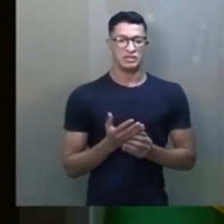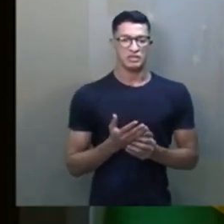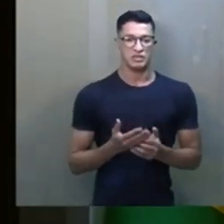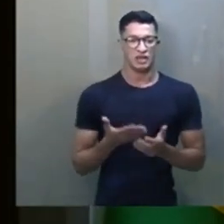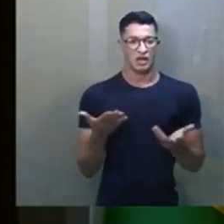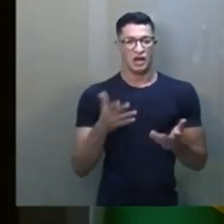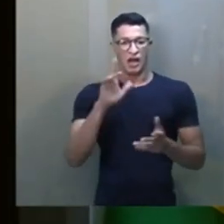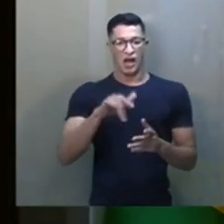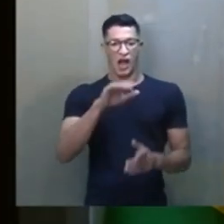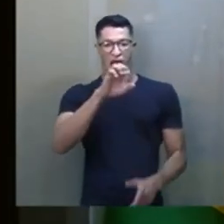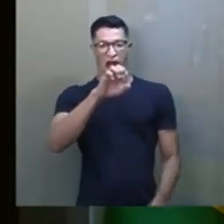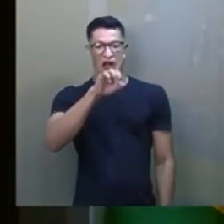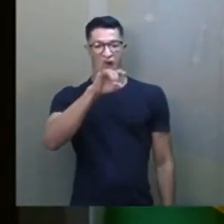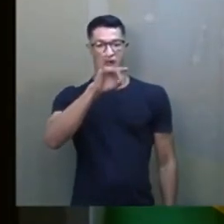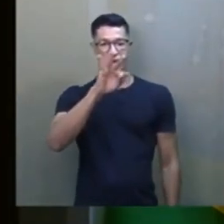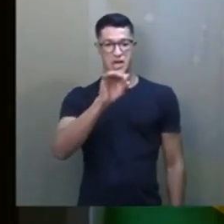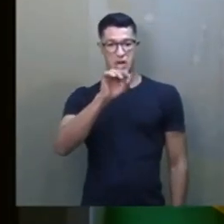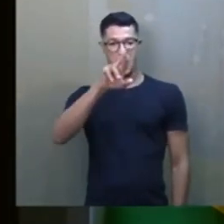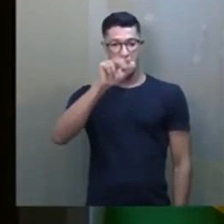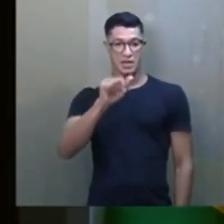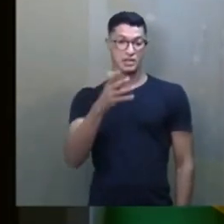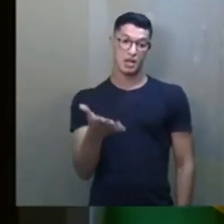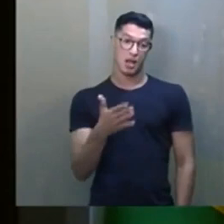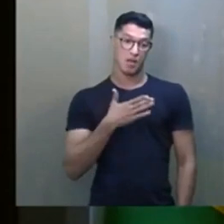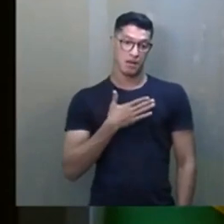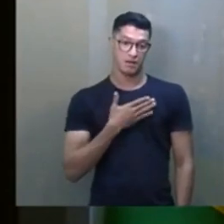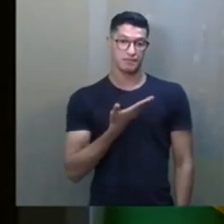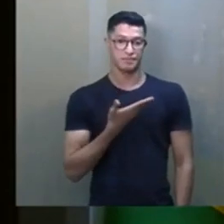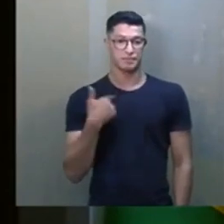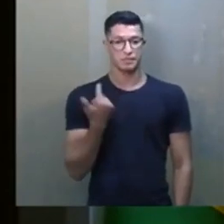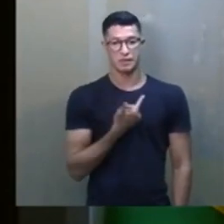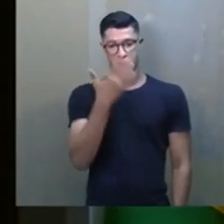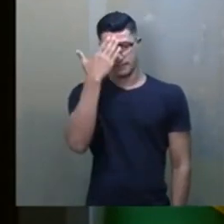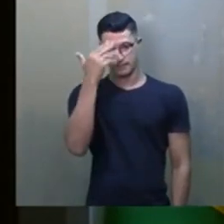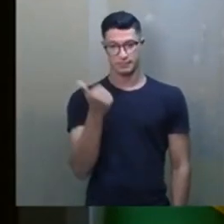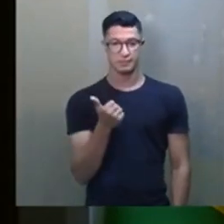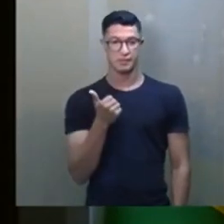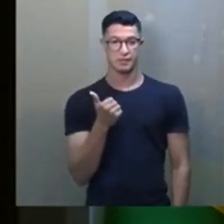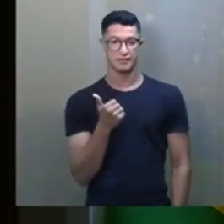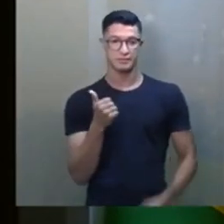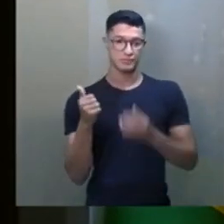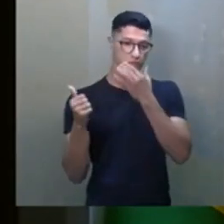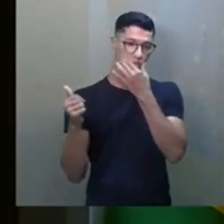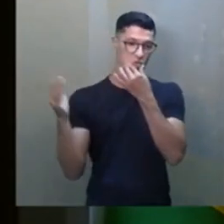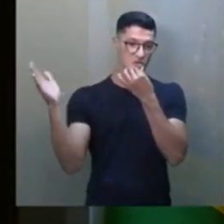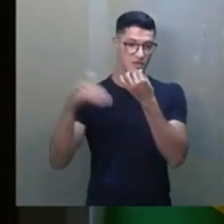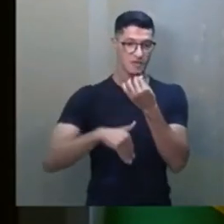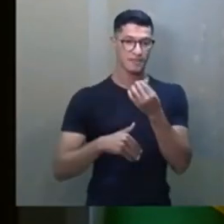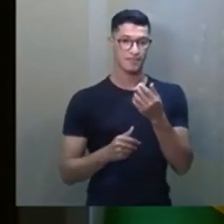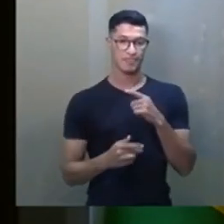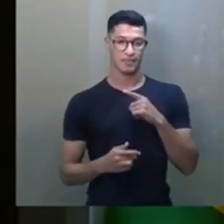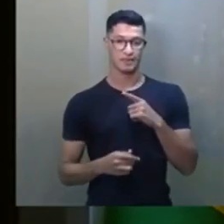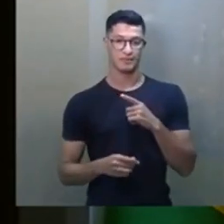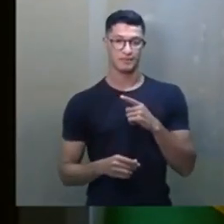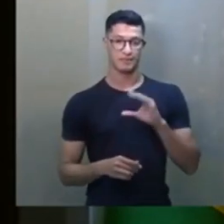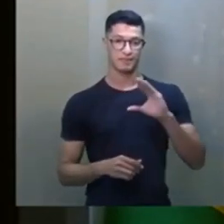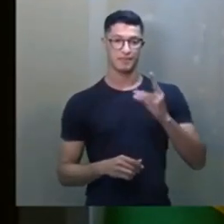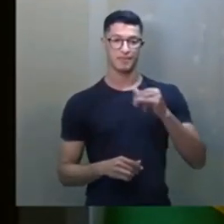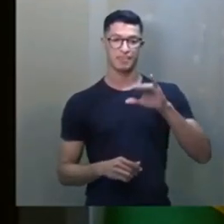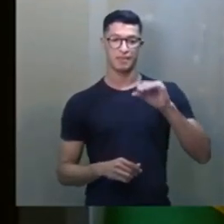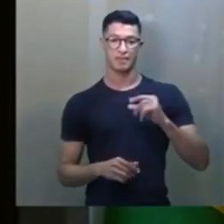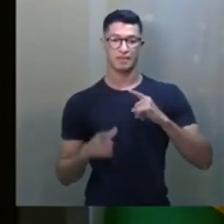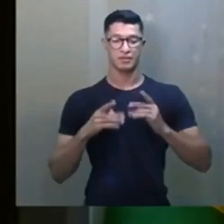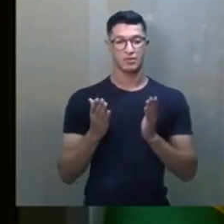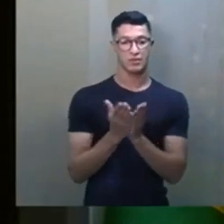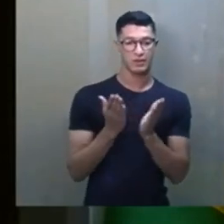Tá lá, editora FEP, inclusive. Então, meus amigos, a gente sabe. Vem, então, o Chico. Não, eu